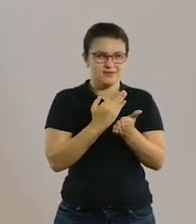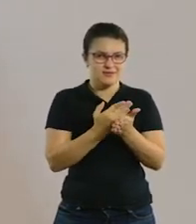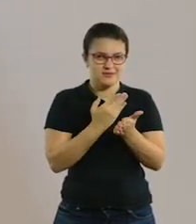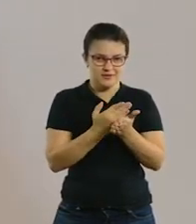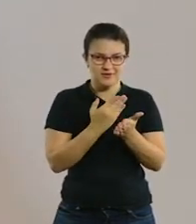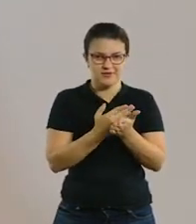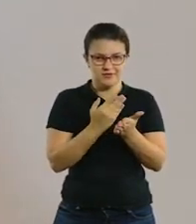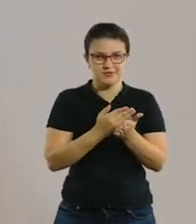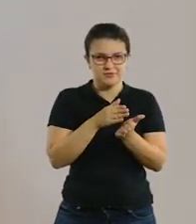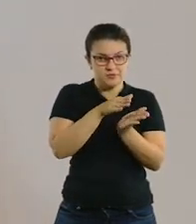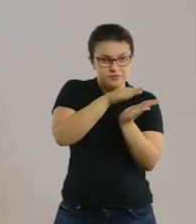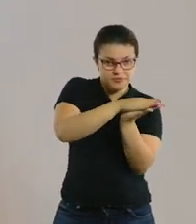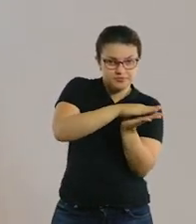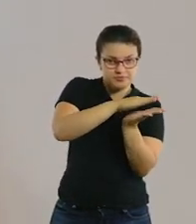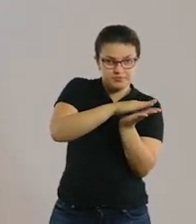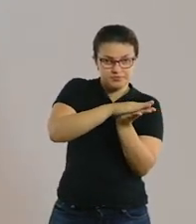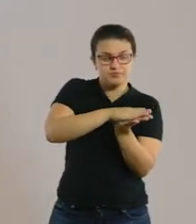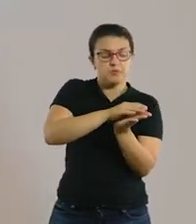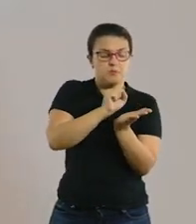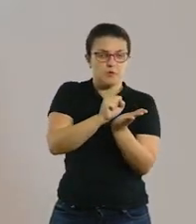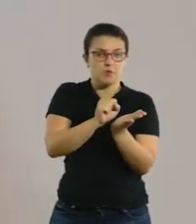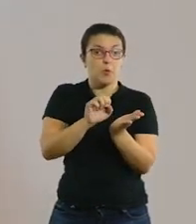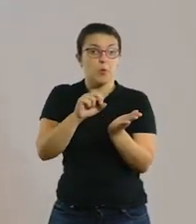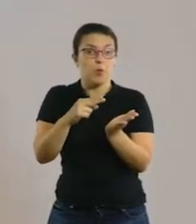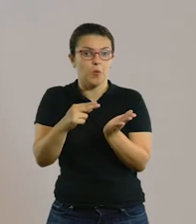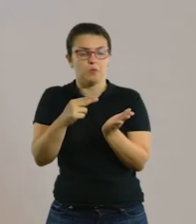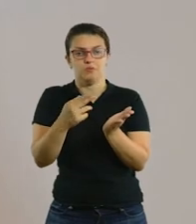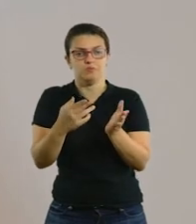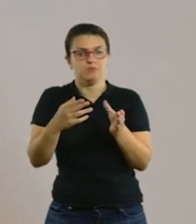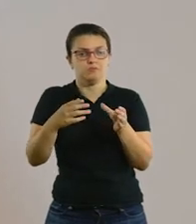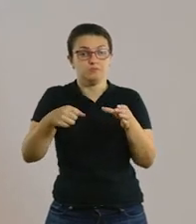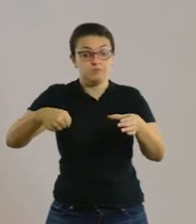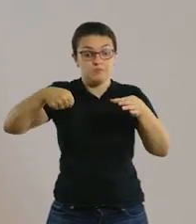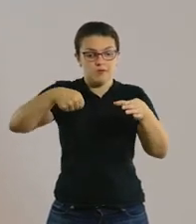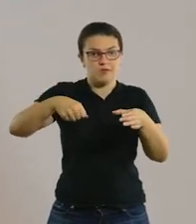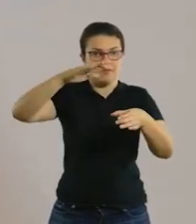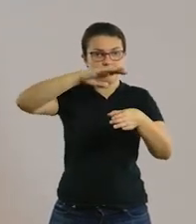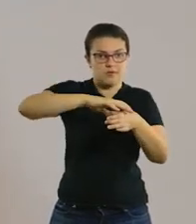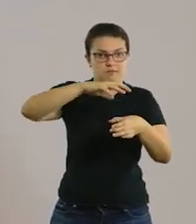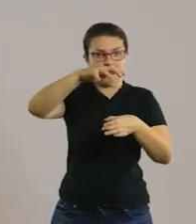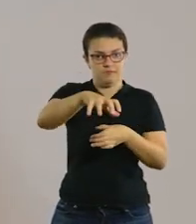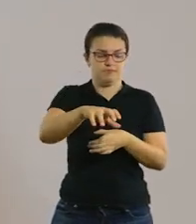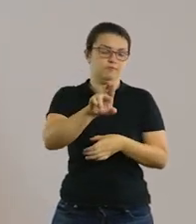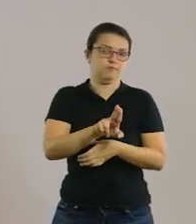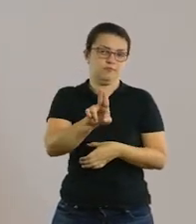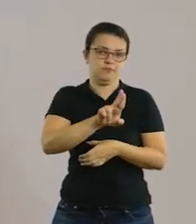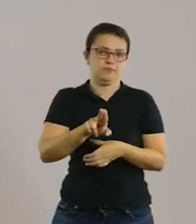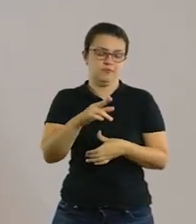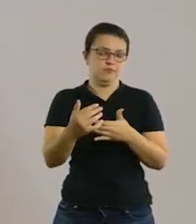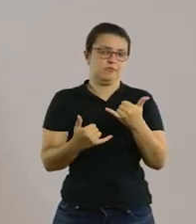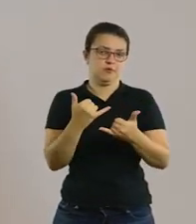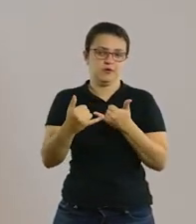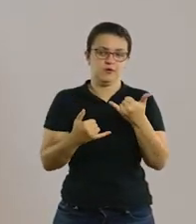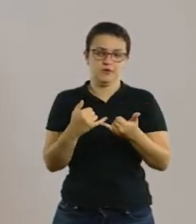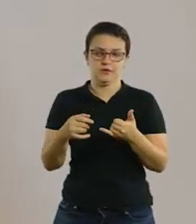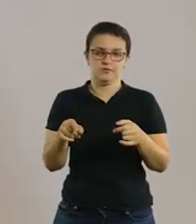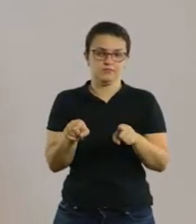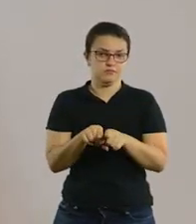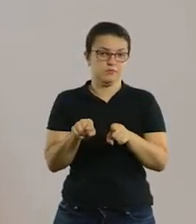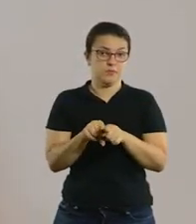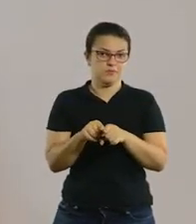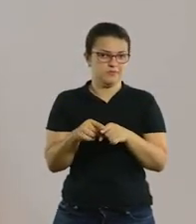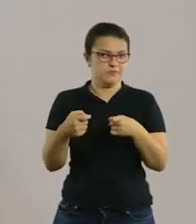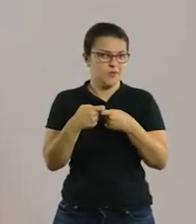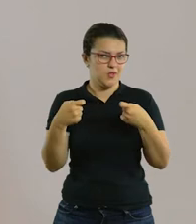dura, e até a tampa plástica que você possui em casa, tampa de panela, qualquer superfície para poder brincar. E uma